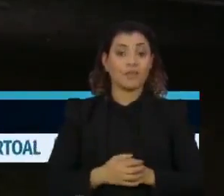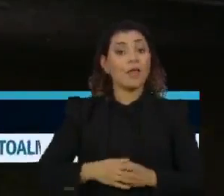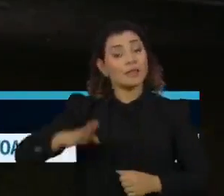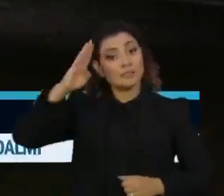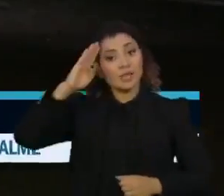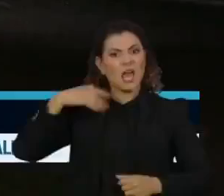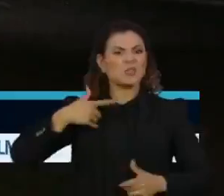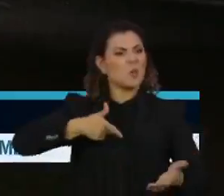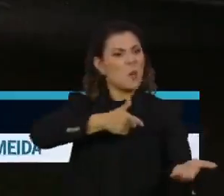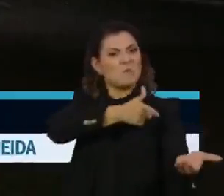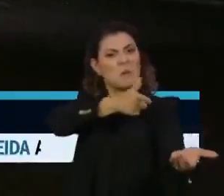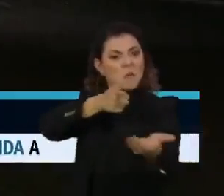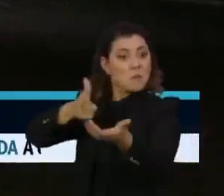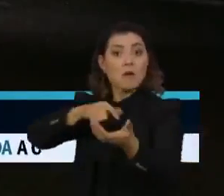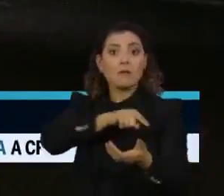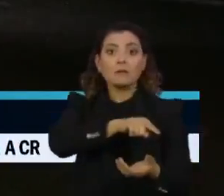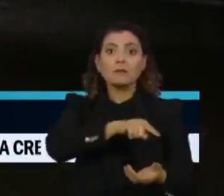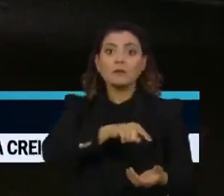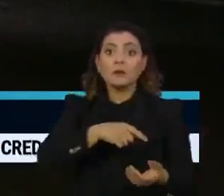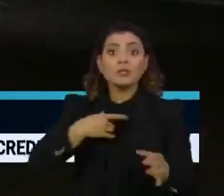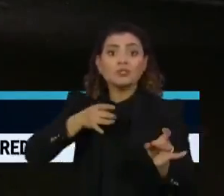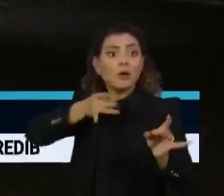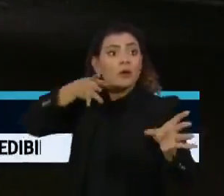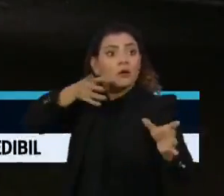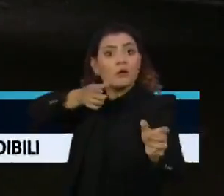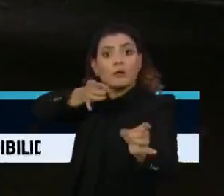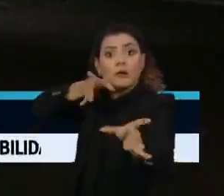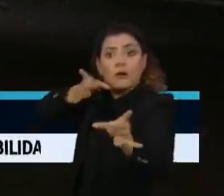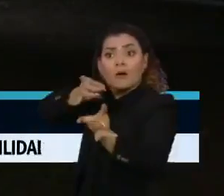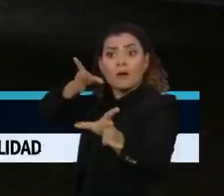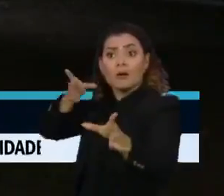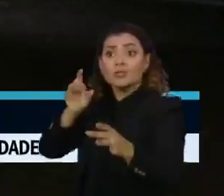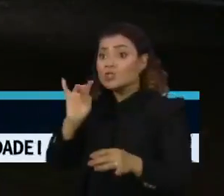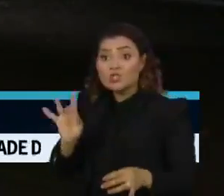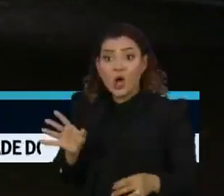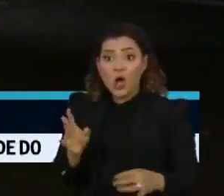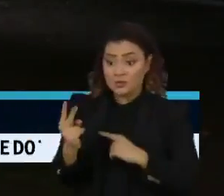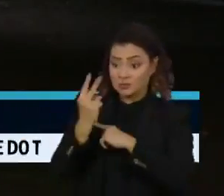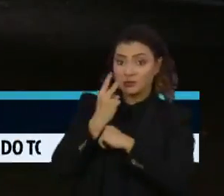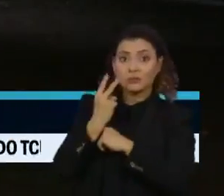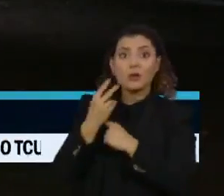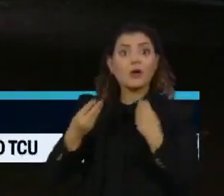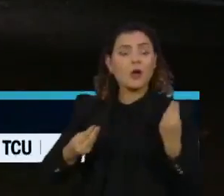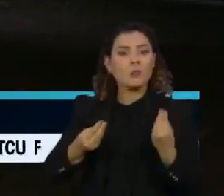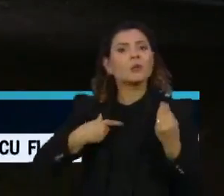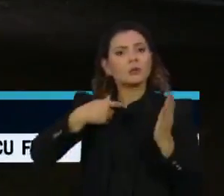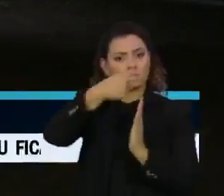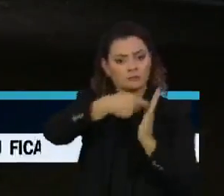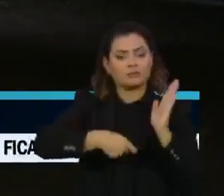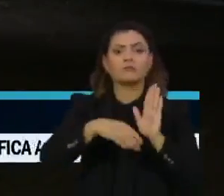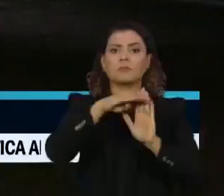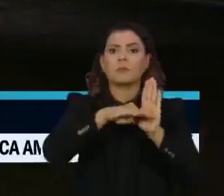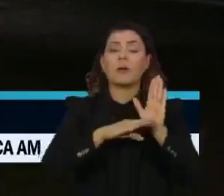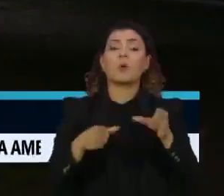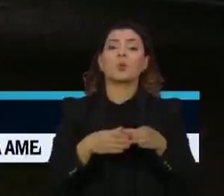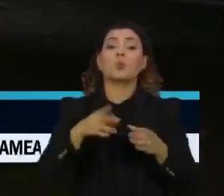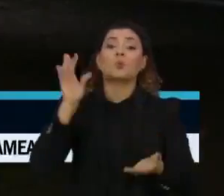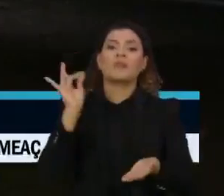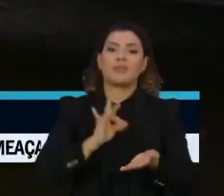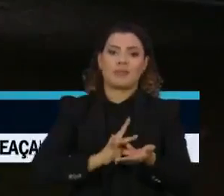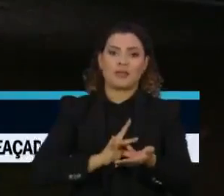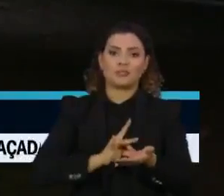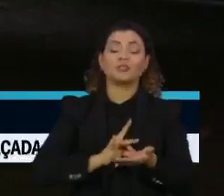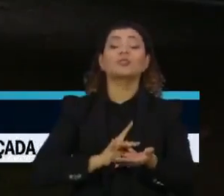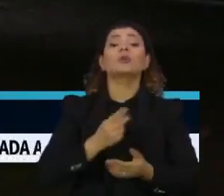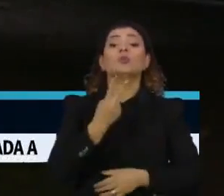armas para atacar os índios, que só tinham arcos e flechas para se defender. O episódio foi destaque no relatório da Comissão da Verdade, que em